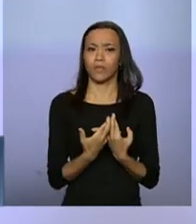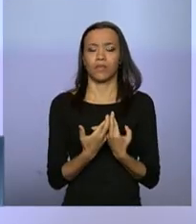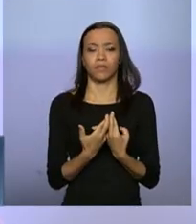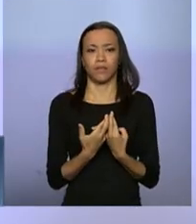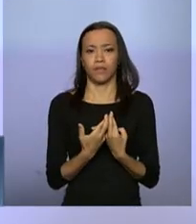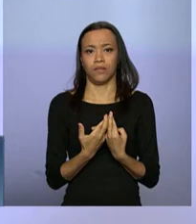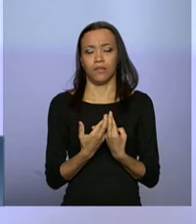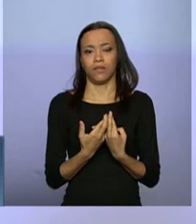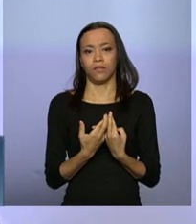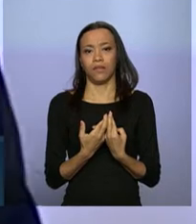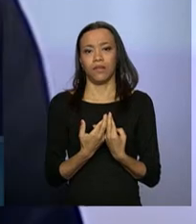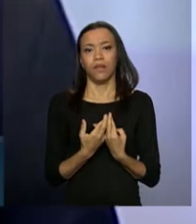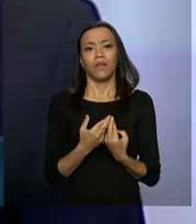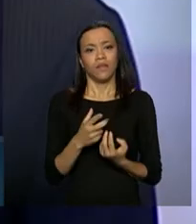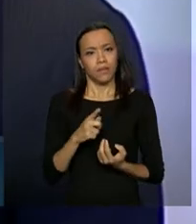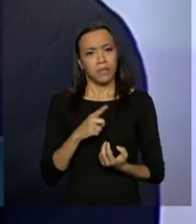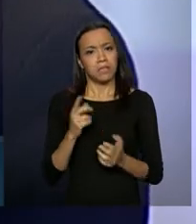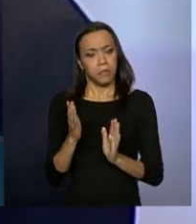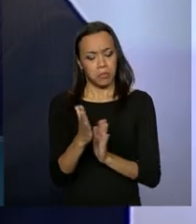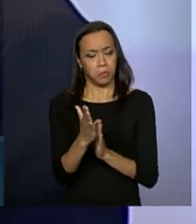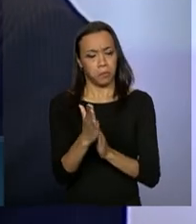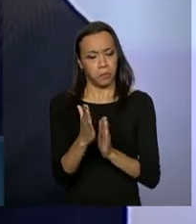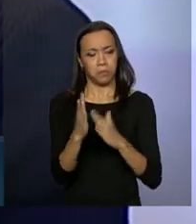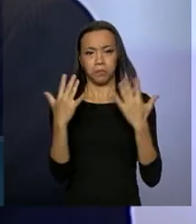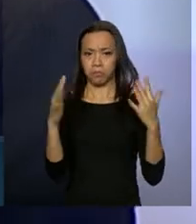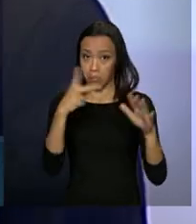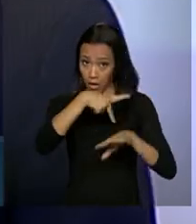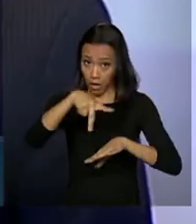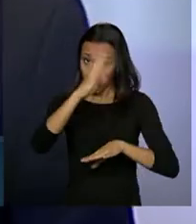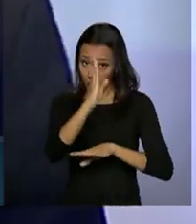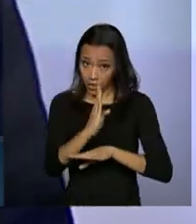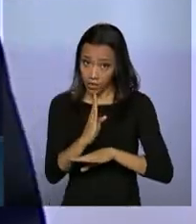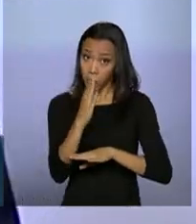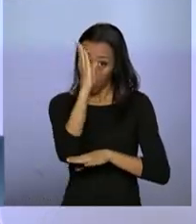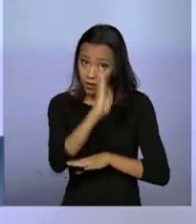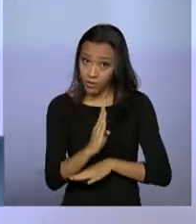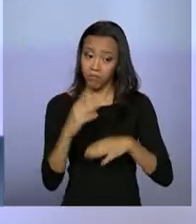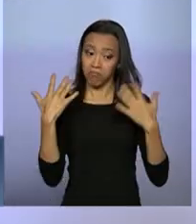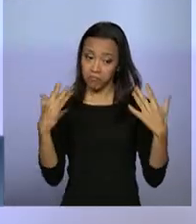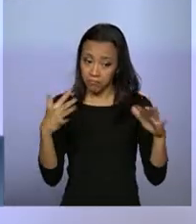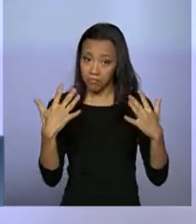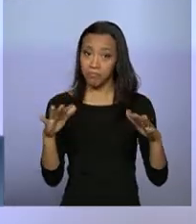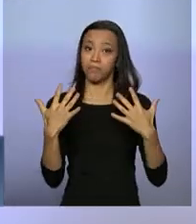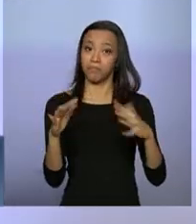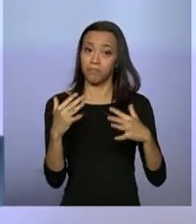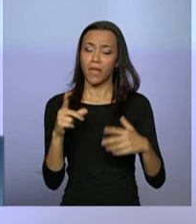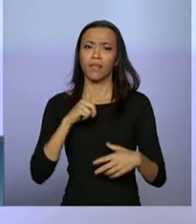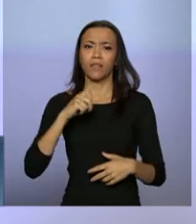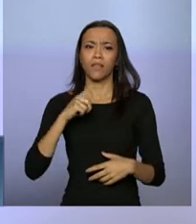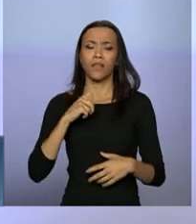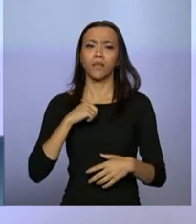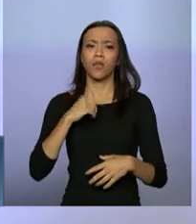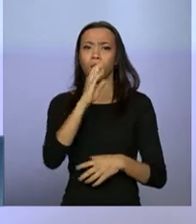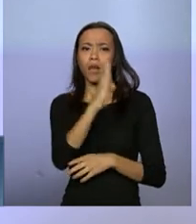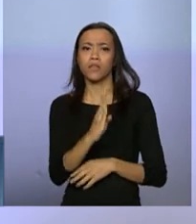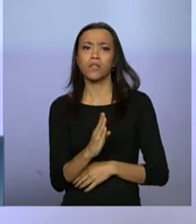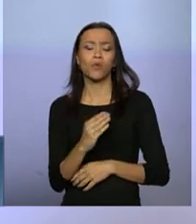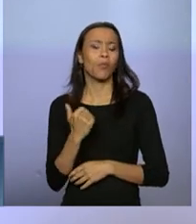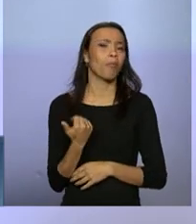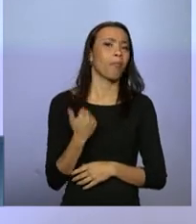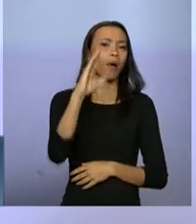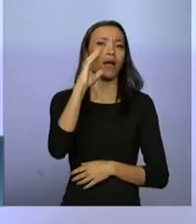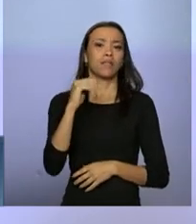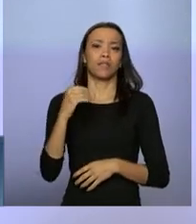uma, uma, um elogio permanente ao Brasil. O Brasil tem hoje uma das mais importantes ações no